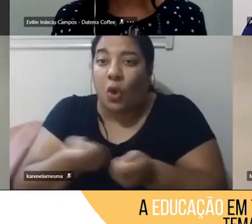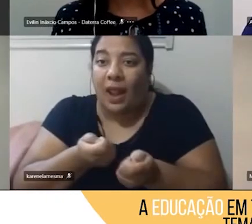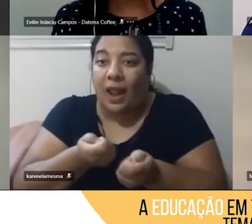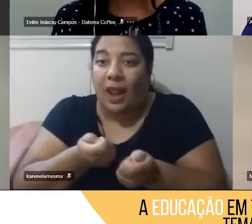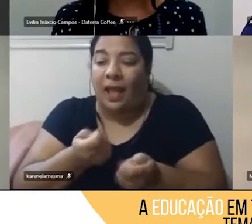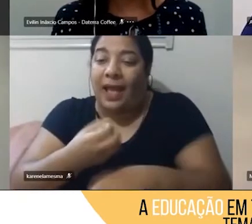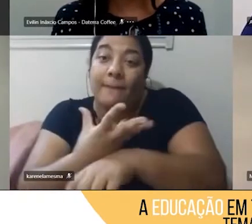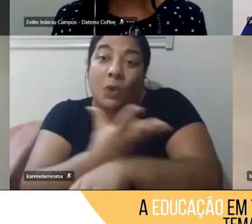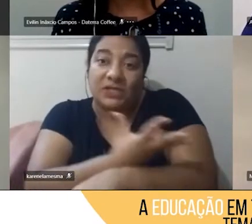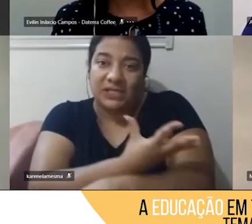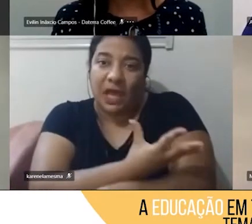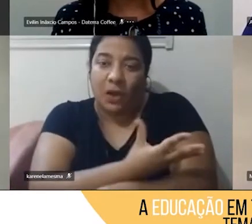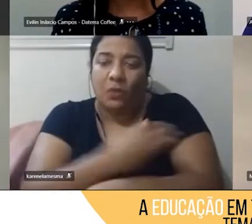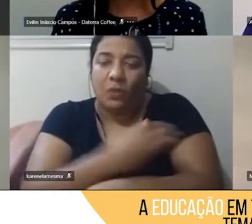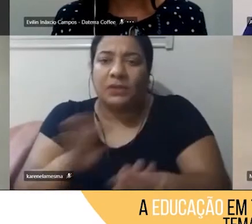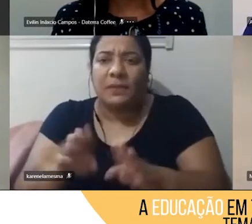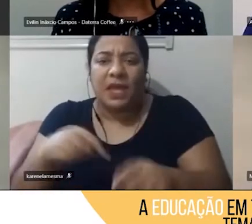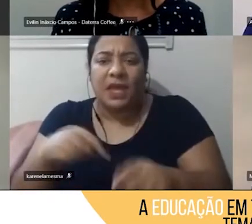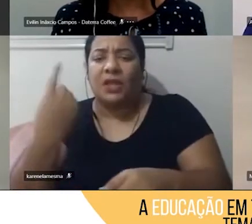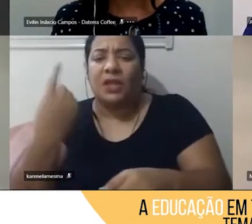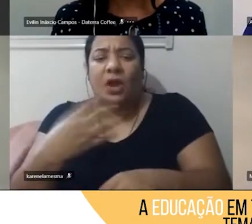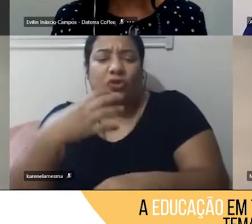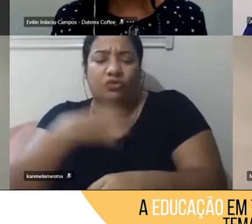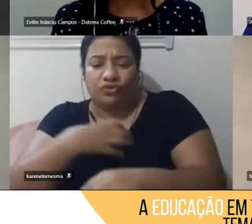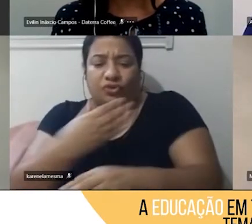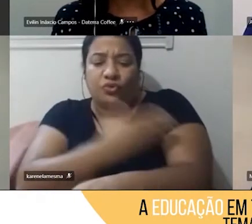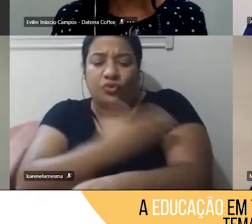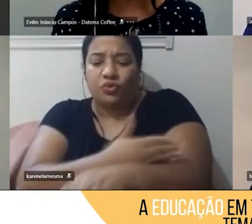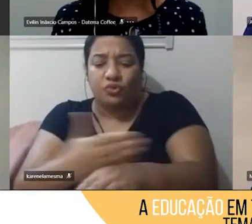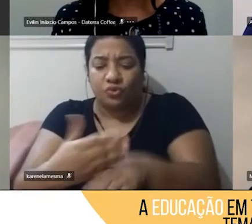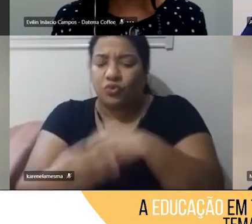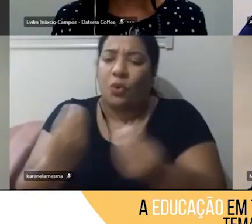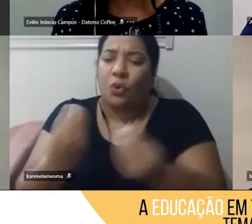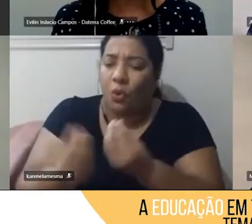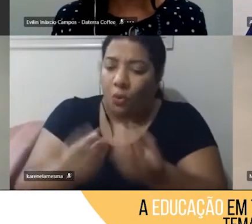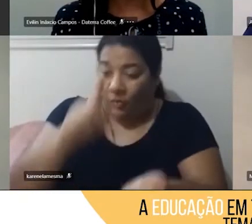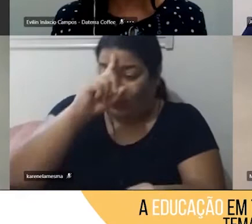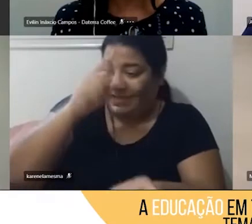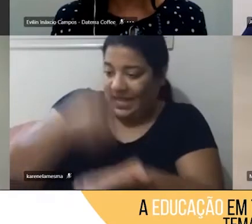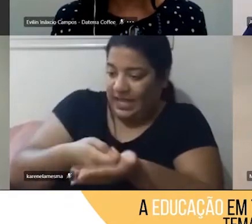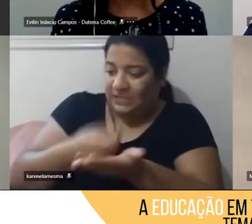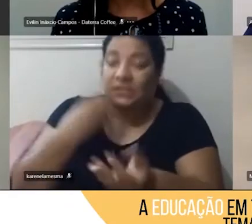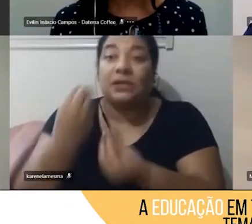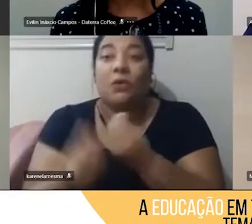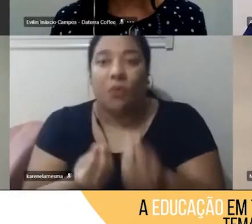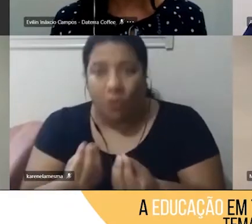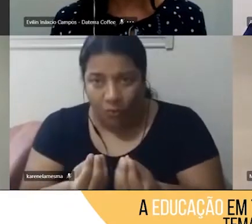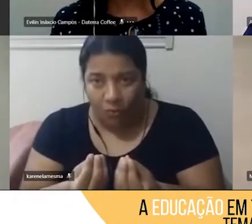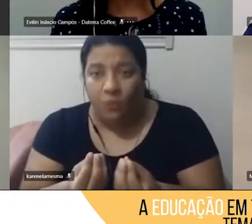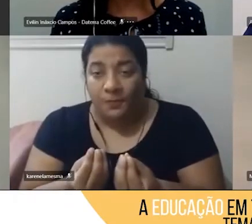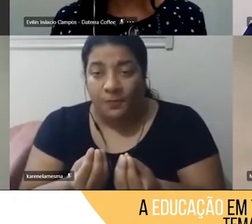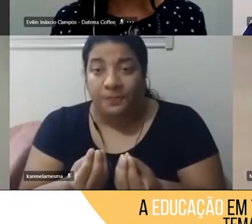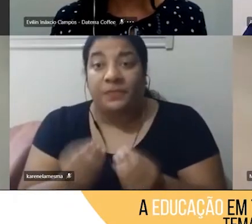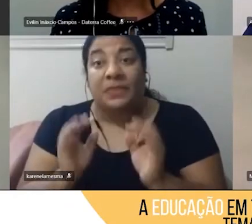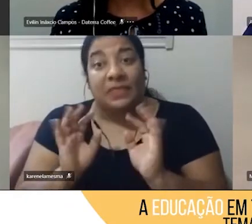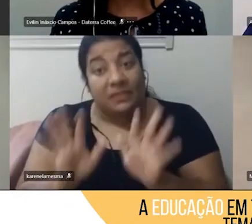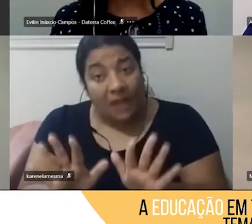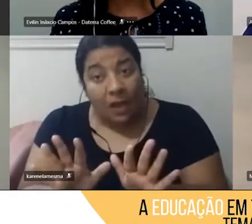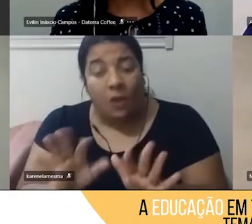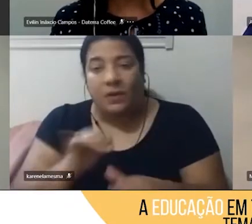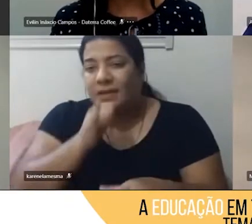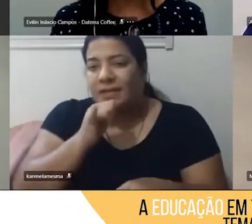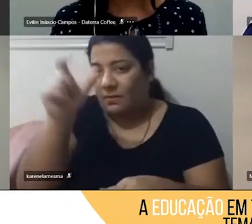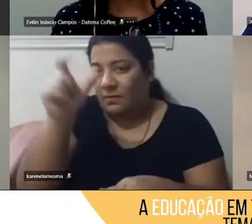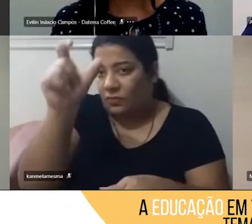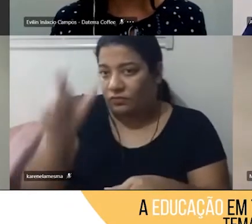comportamentos e as nossas tomadas de decisões. Então a gente entende que quando uma pessoa se